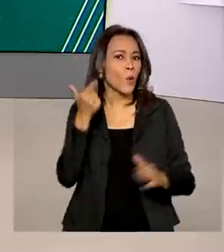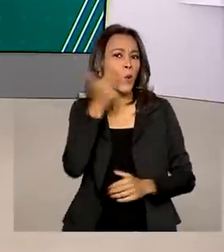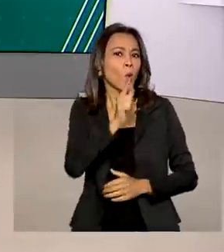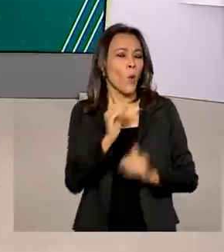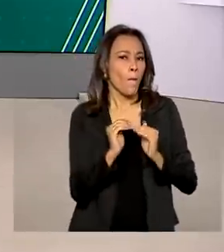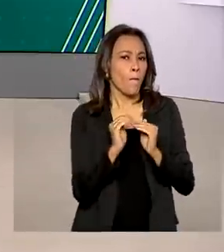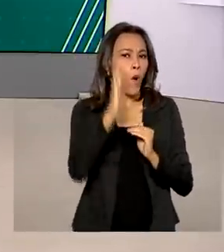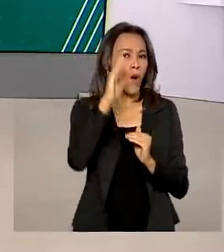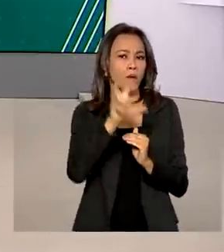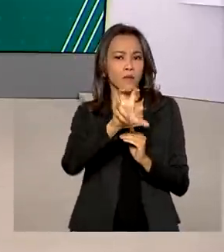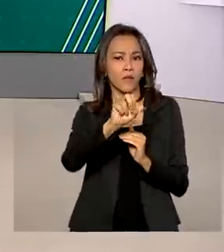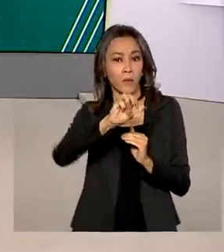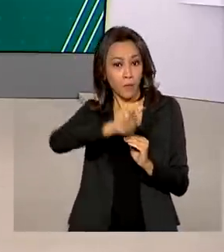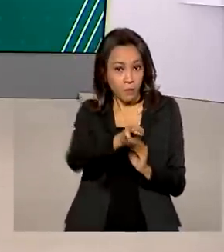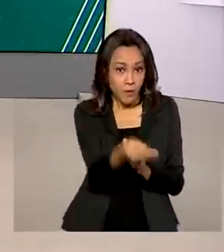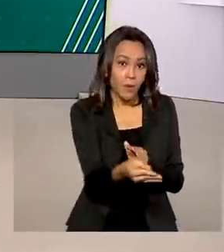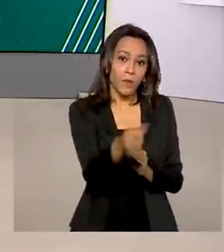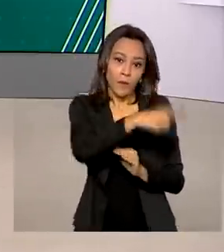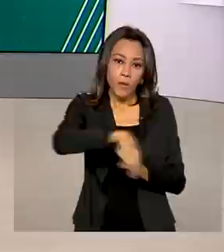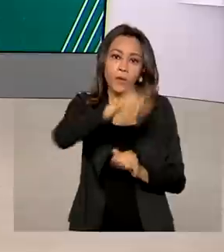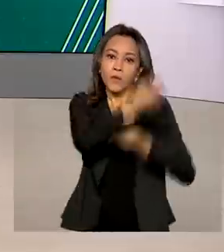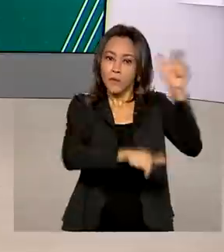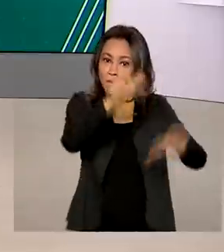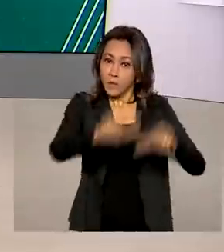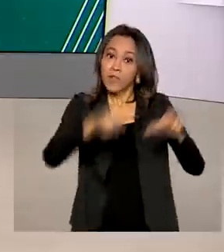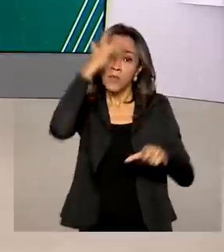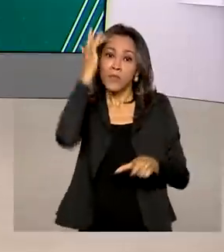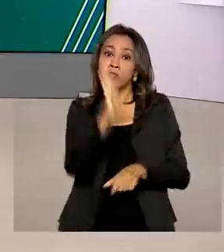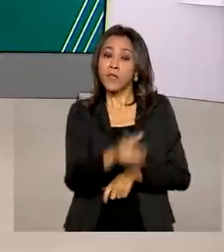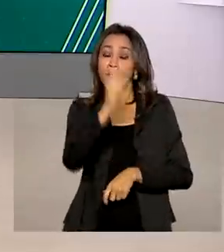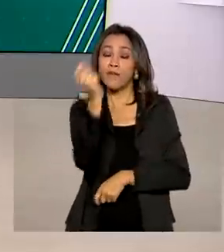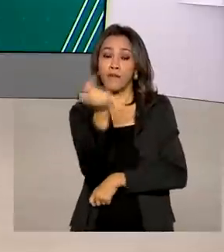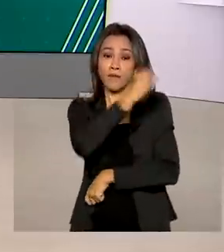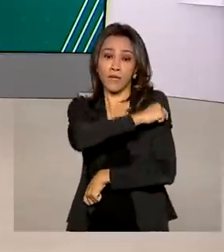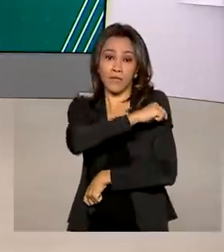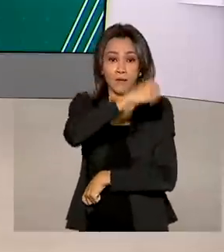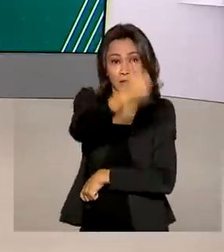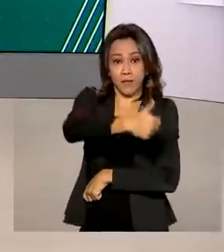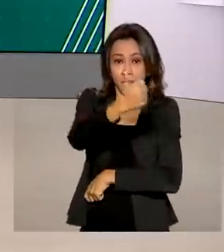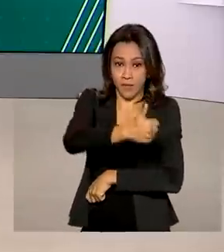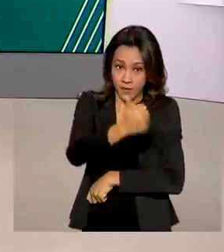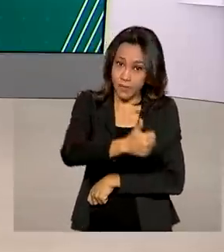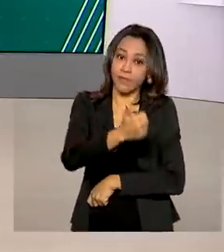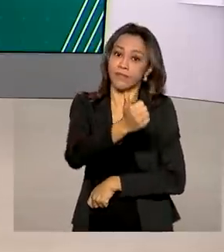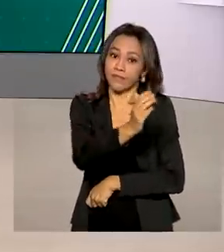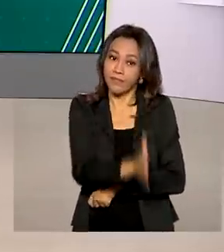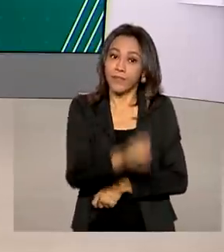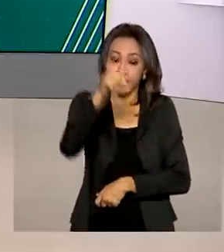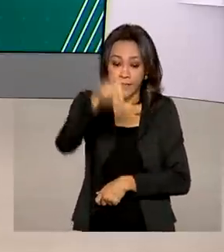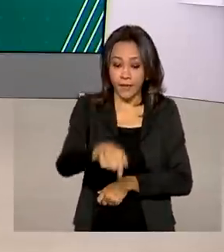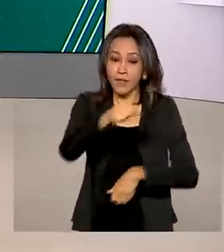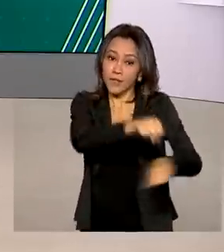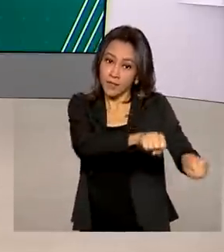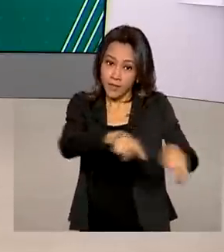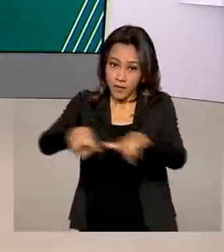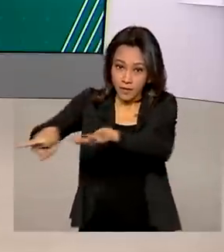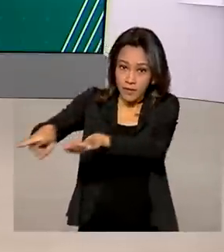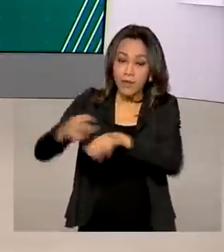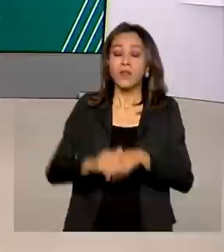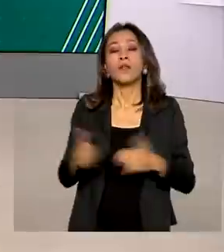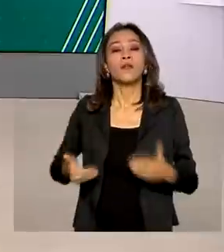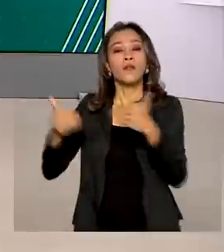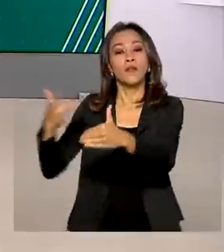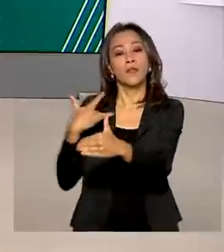de brasileiros que já foram vacinados com pelo menos a primeira dose contra a Covid-19. E nesta semana, o Ministério da Saúde